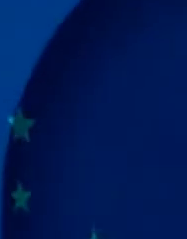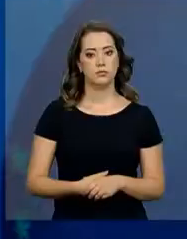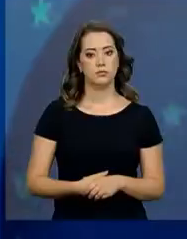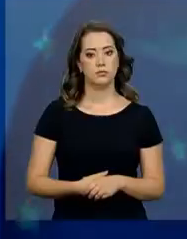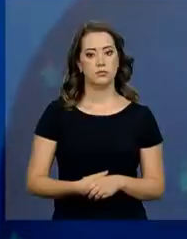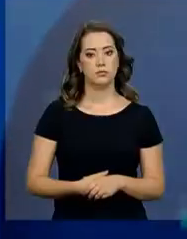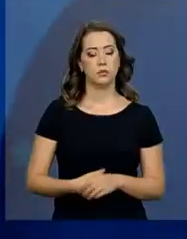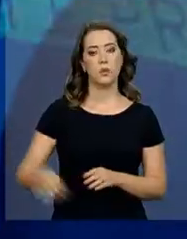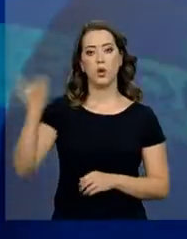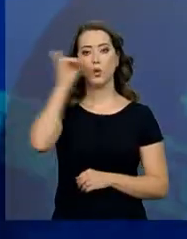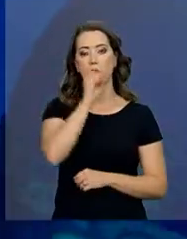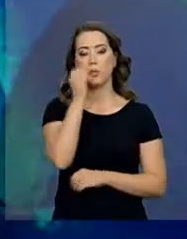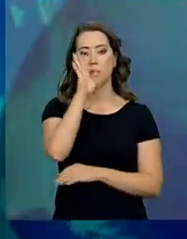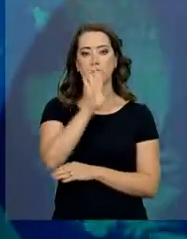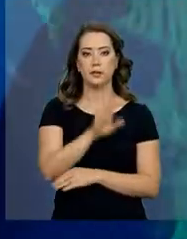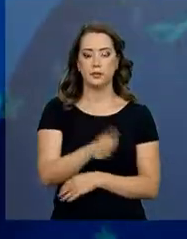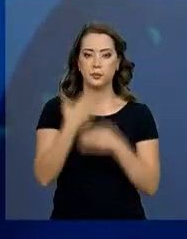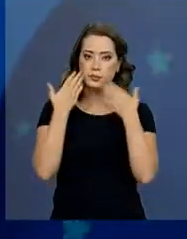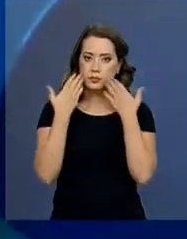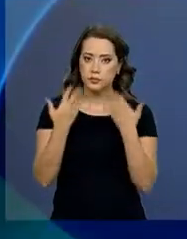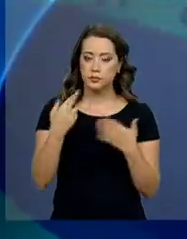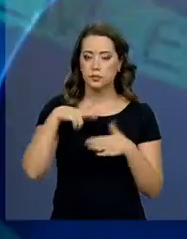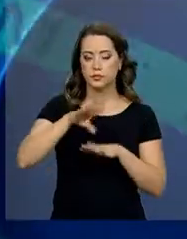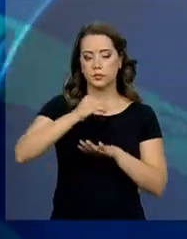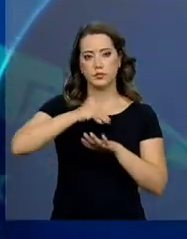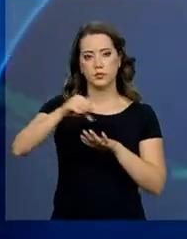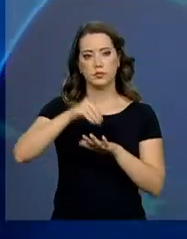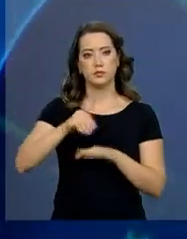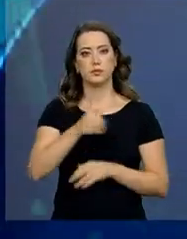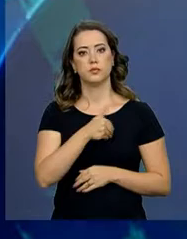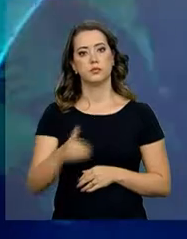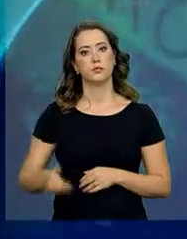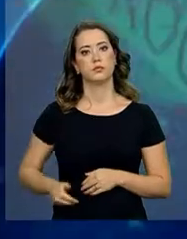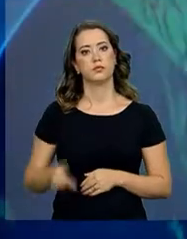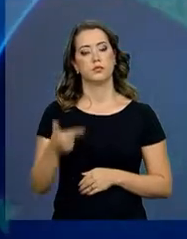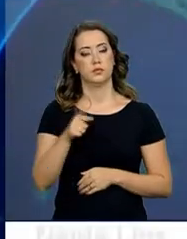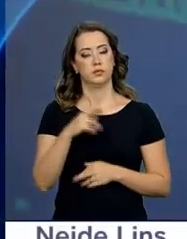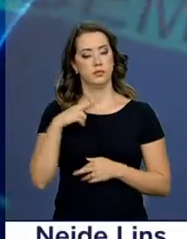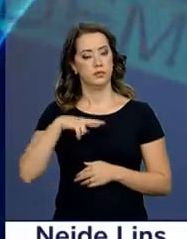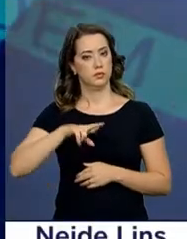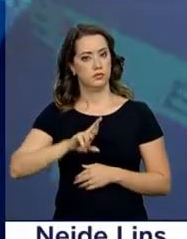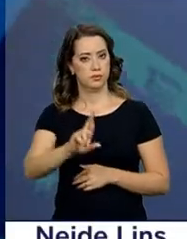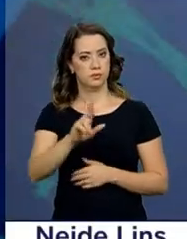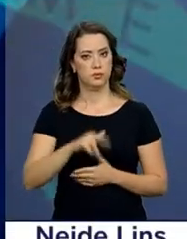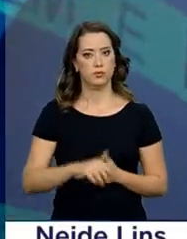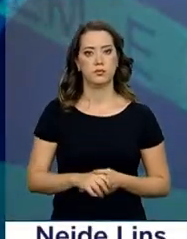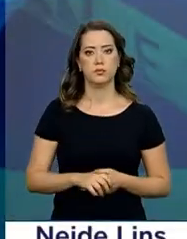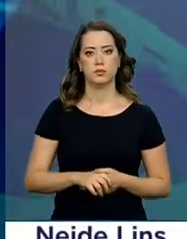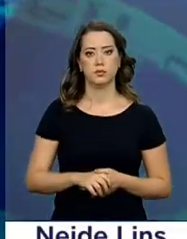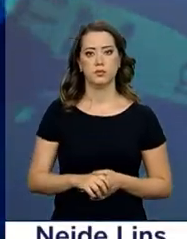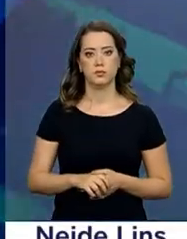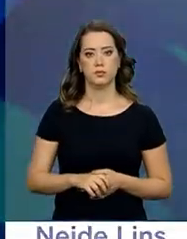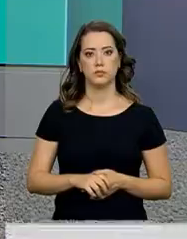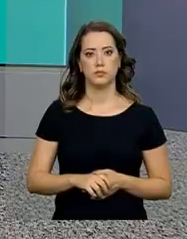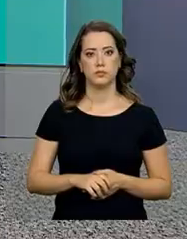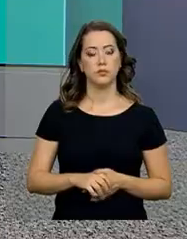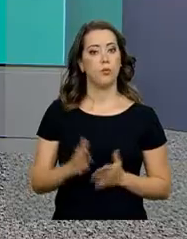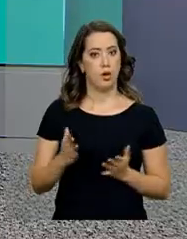Olá, boa tarde. Acompanhe com a gente as notícias do Governo Federal em mais uma edição do Repórter NBR.